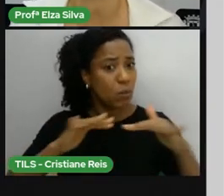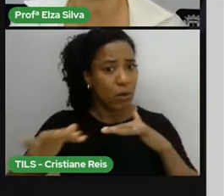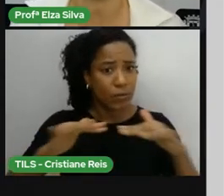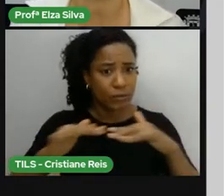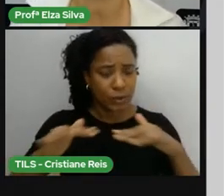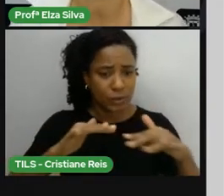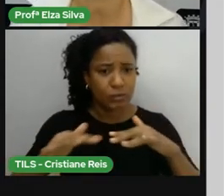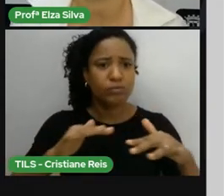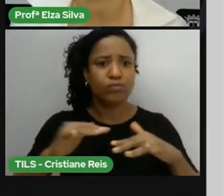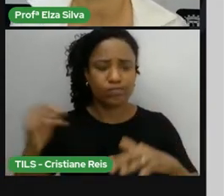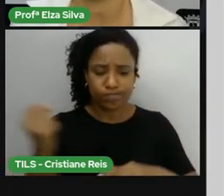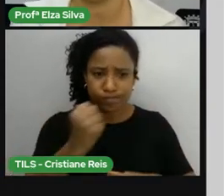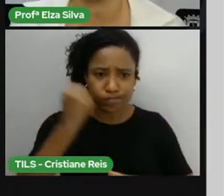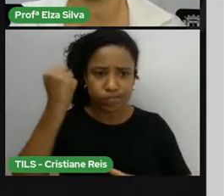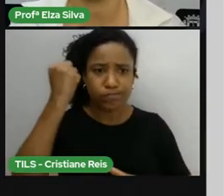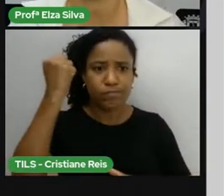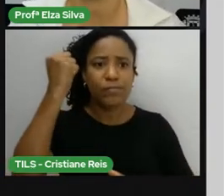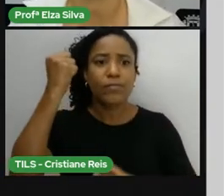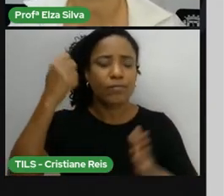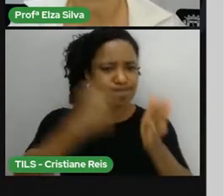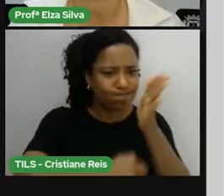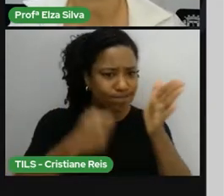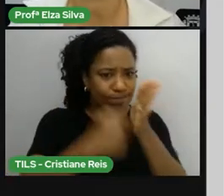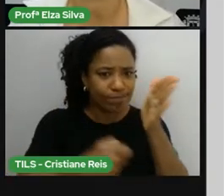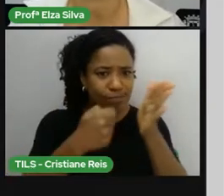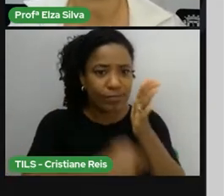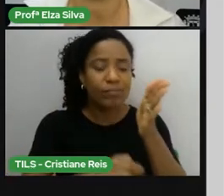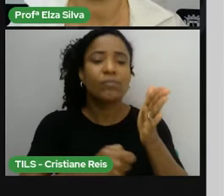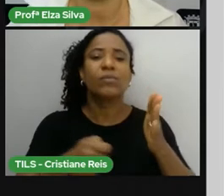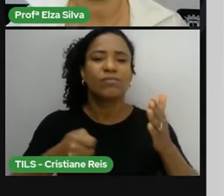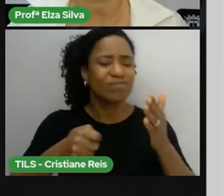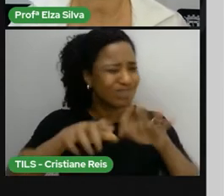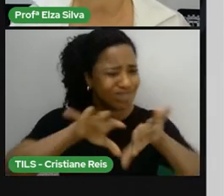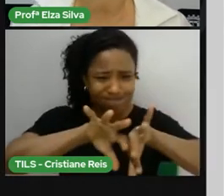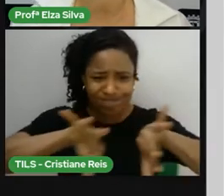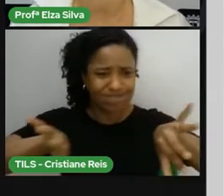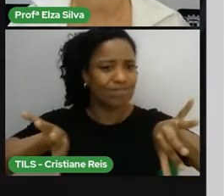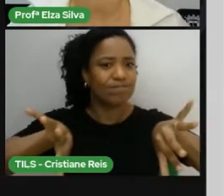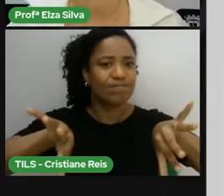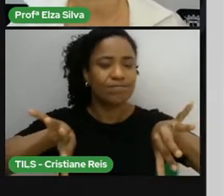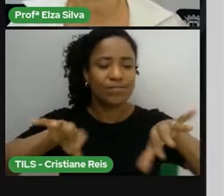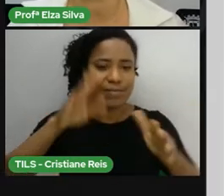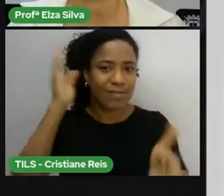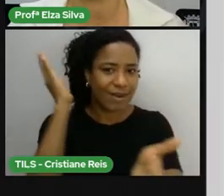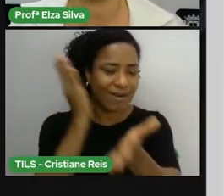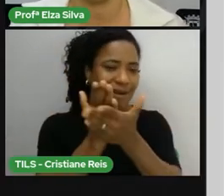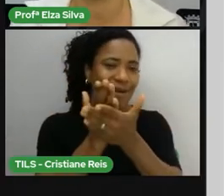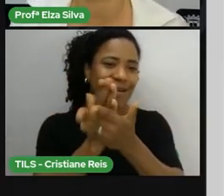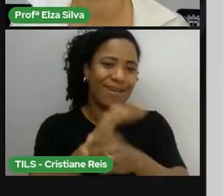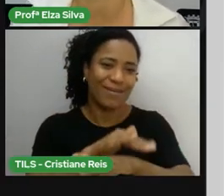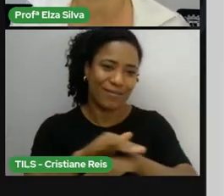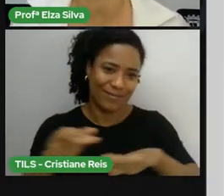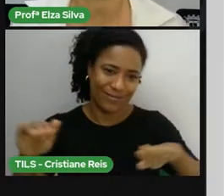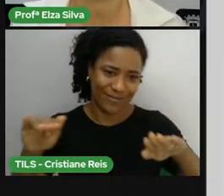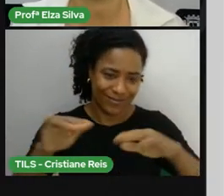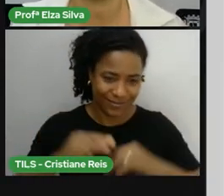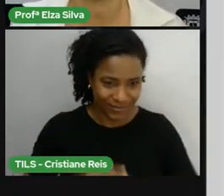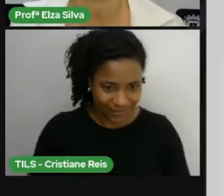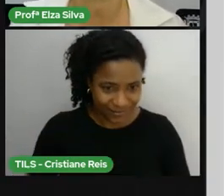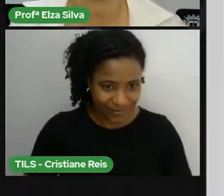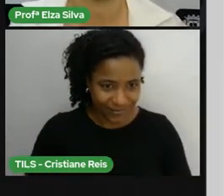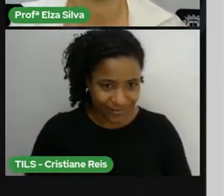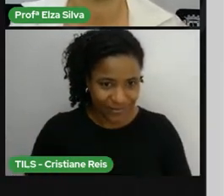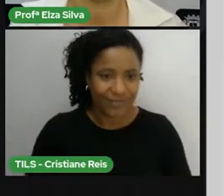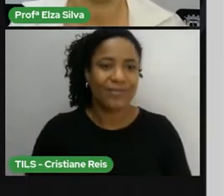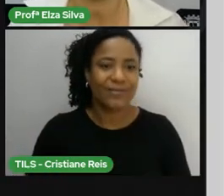líder principal foi Nelson Mandela. He received the Nobel Peace Prize in 1993.